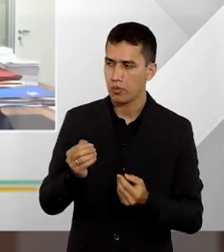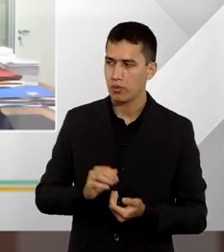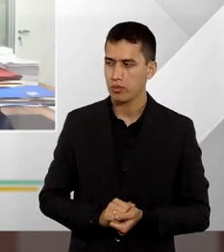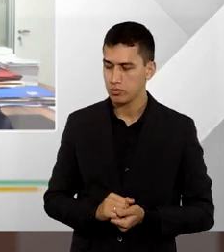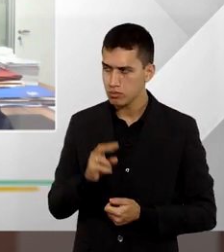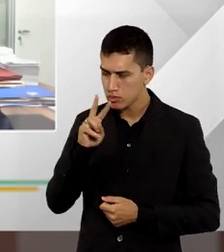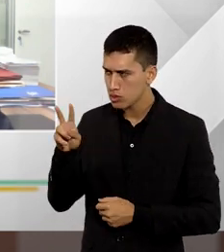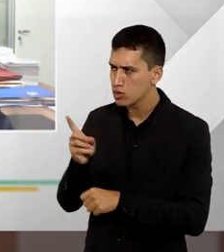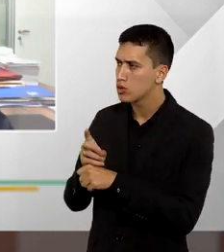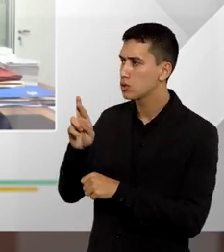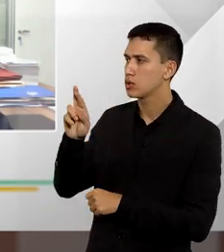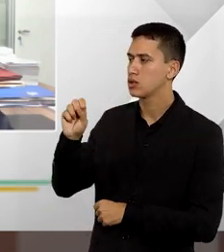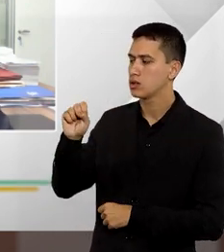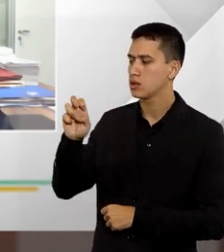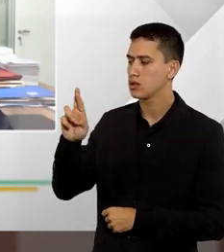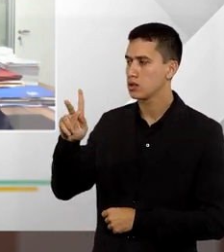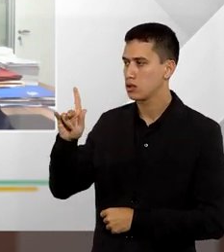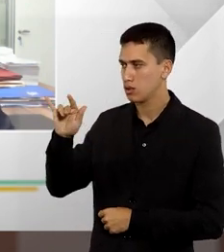o senhor, doutor Sérgio.